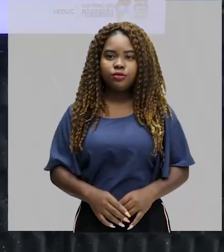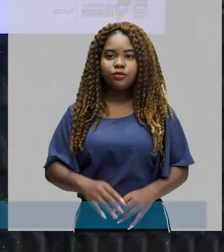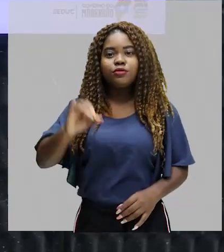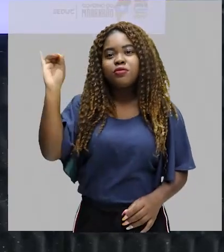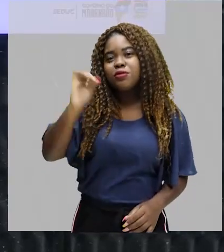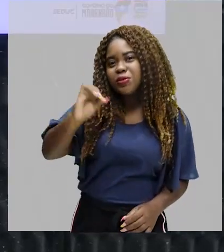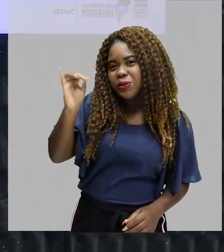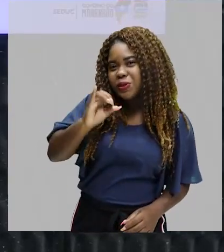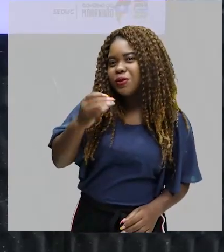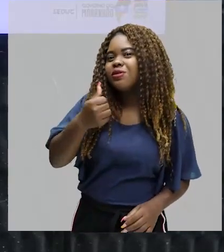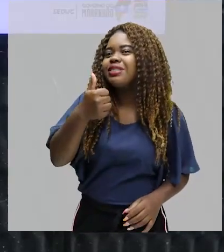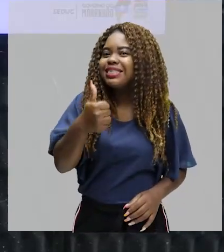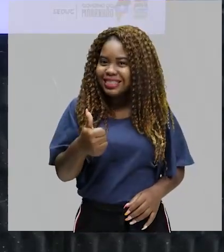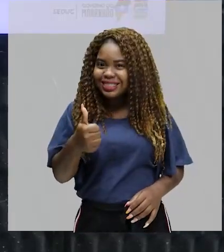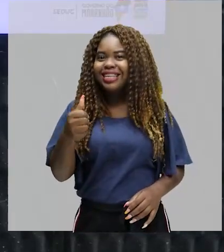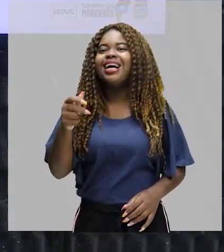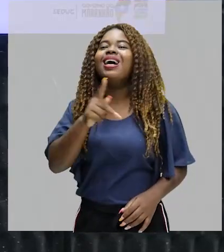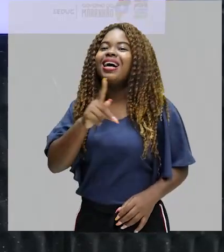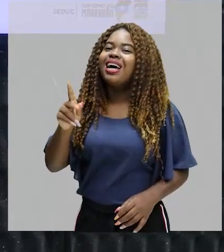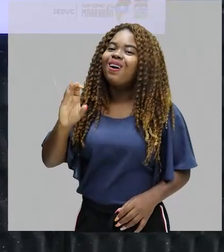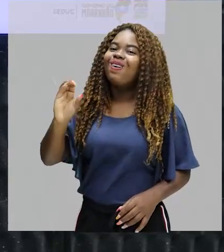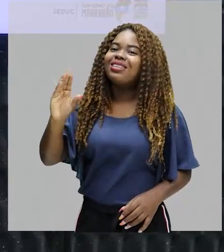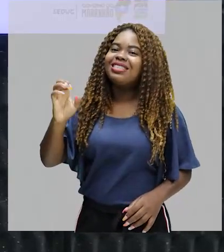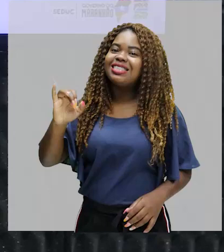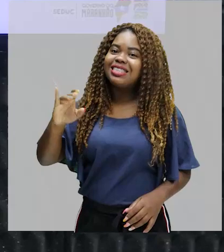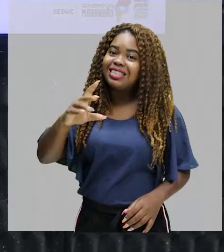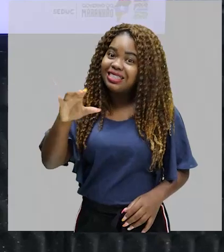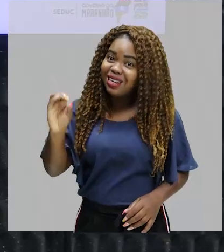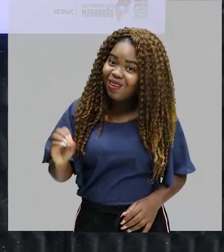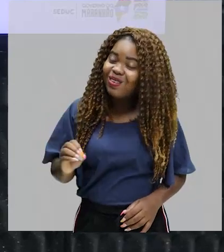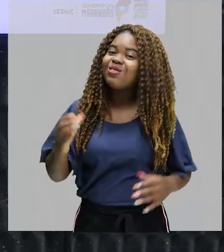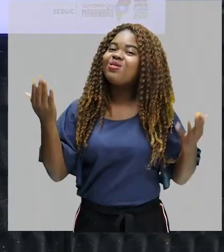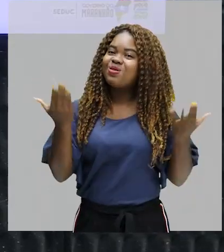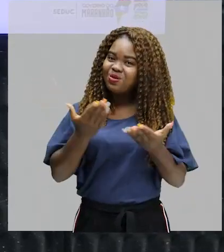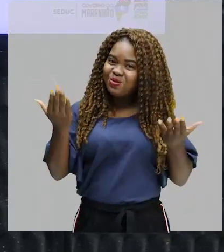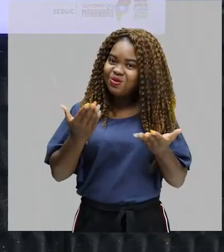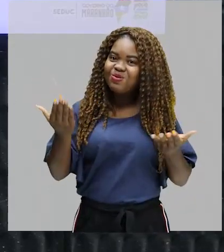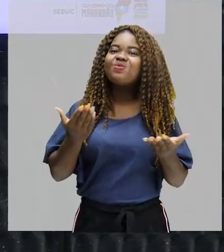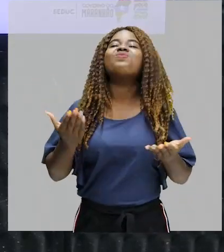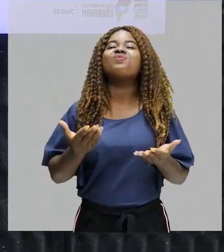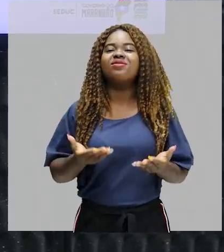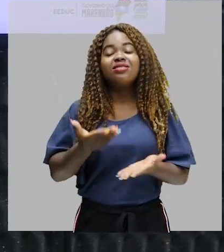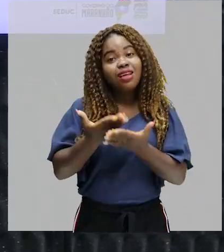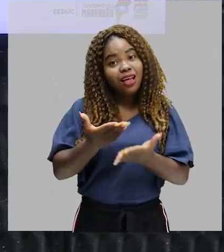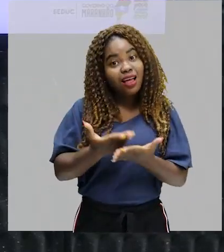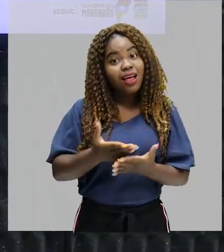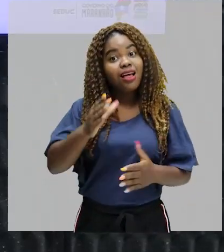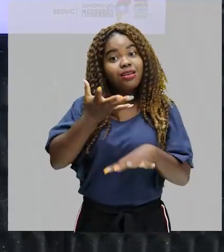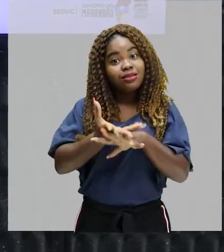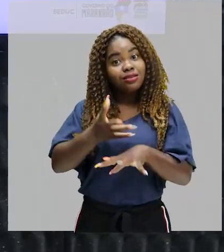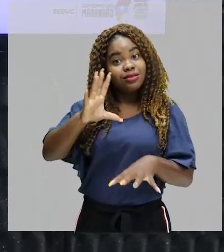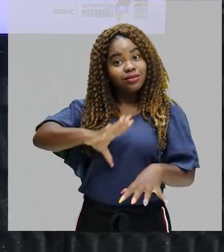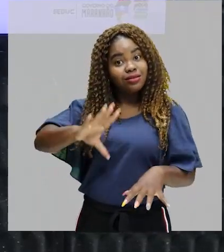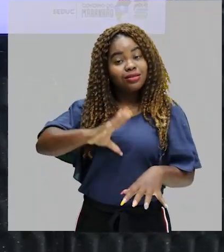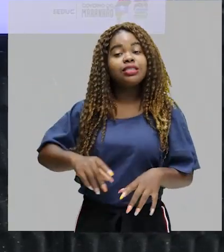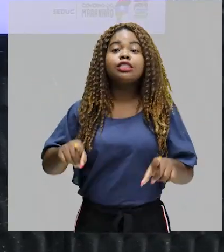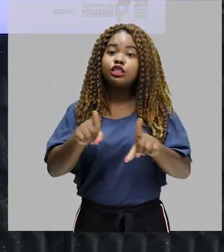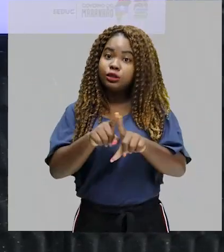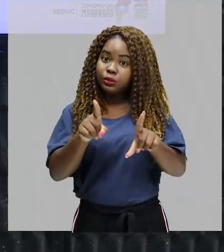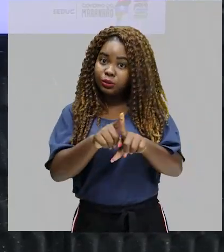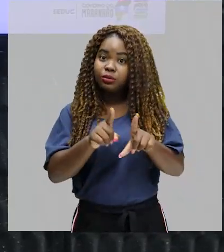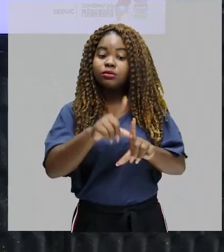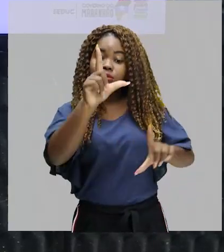Olá pessoal, tudo bem com vocês? Sou professora Conceição Alencar e começa agora a sua aula de língua portuguesa. Se liga na TV